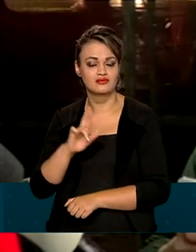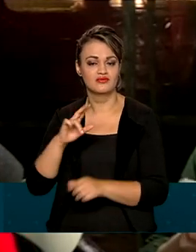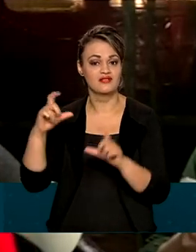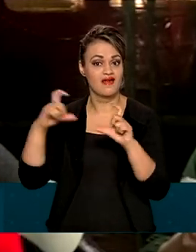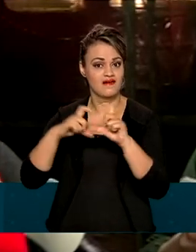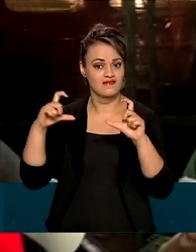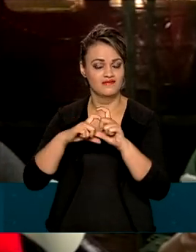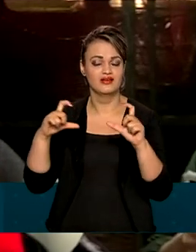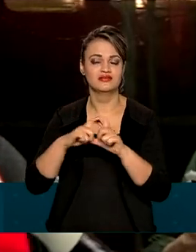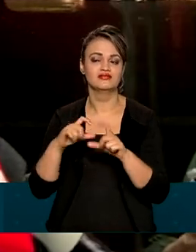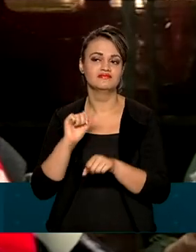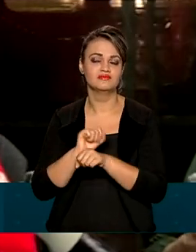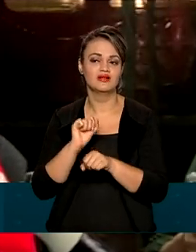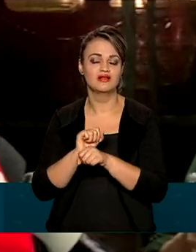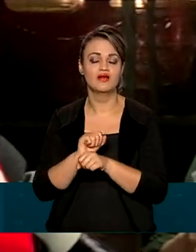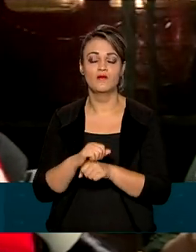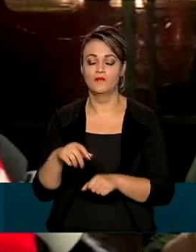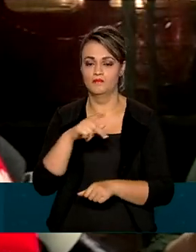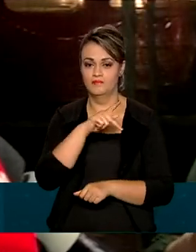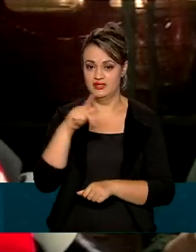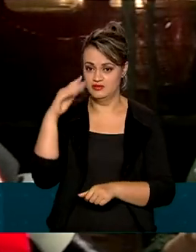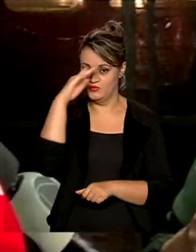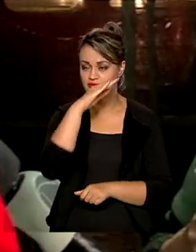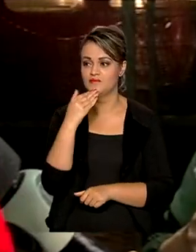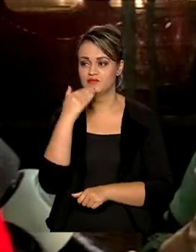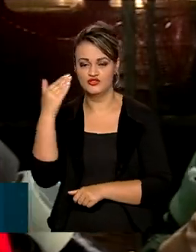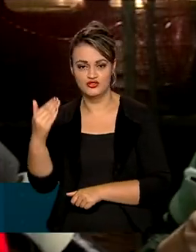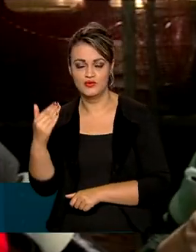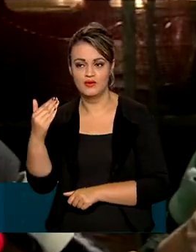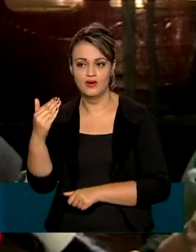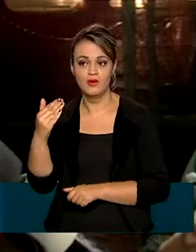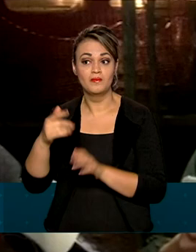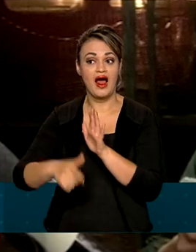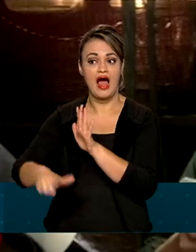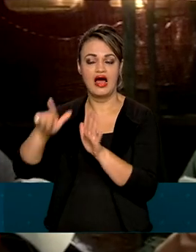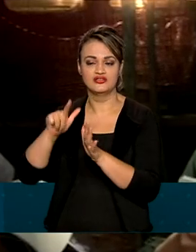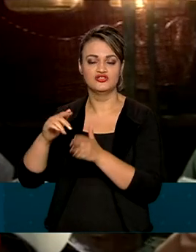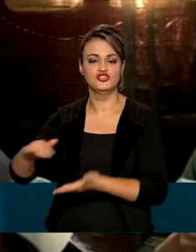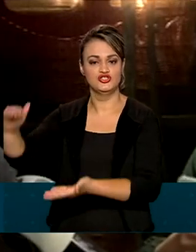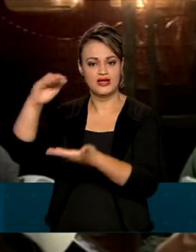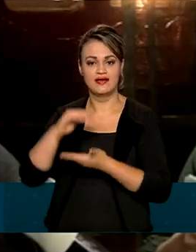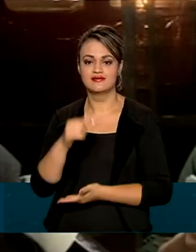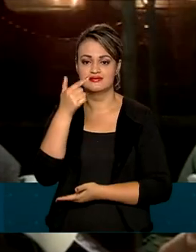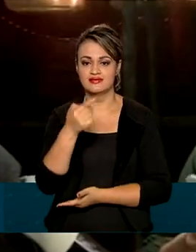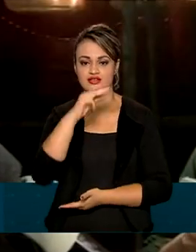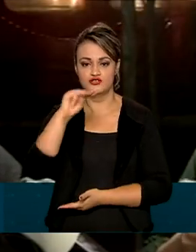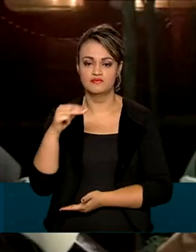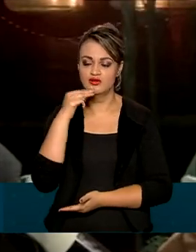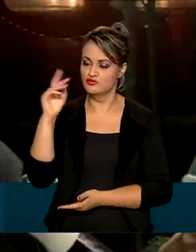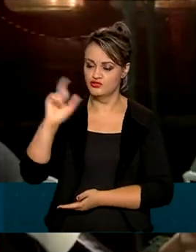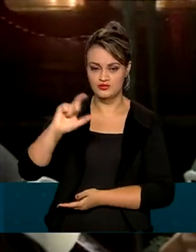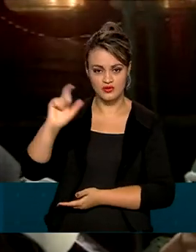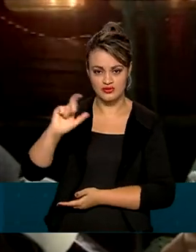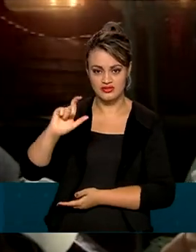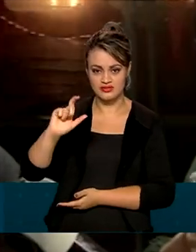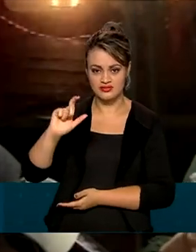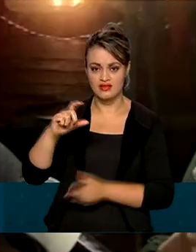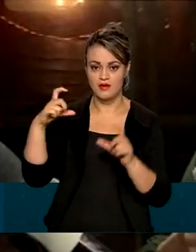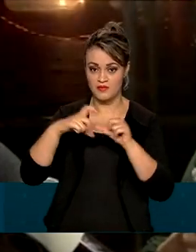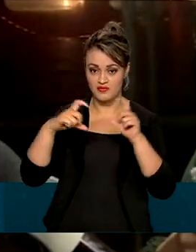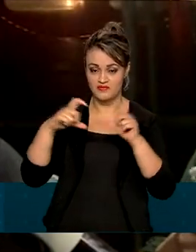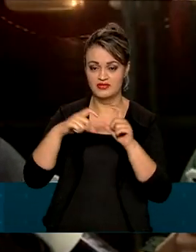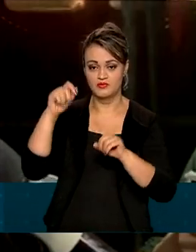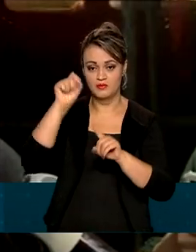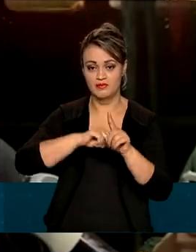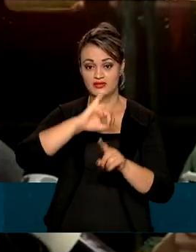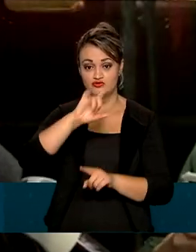atendendo a solicitação do presidente da república, uma antecipação de 7 milhões de doses da Pfizer para